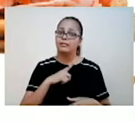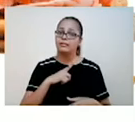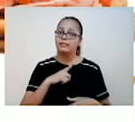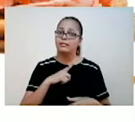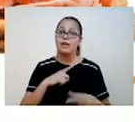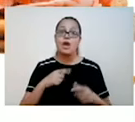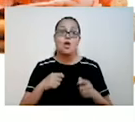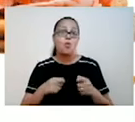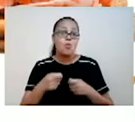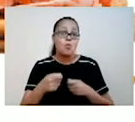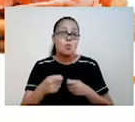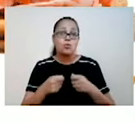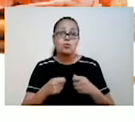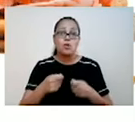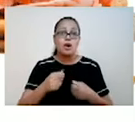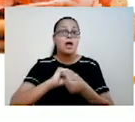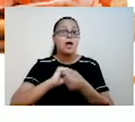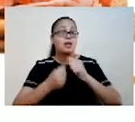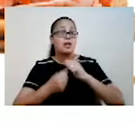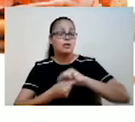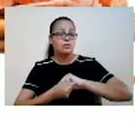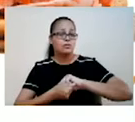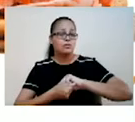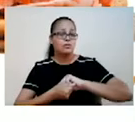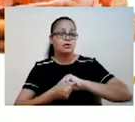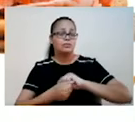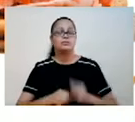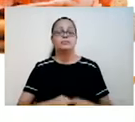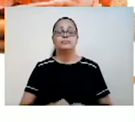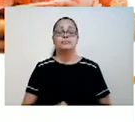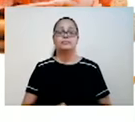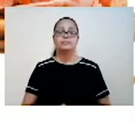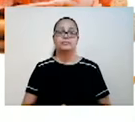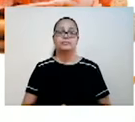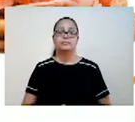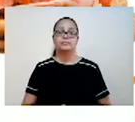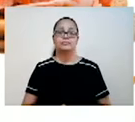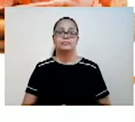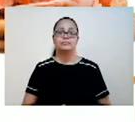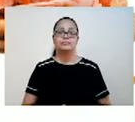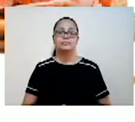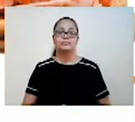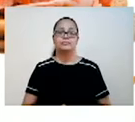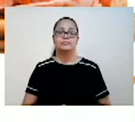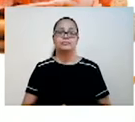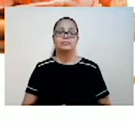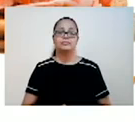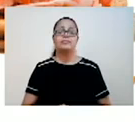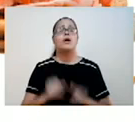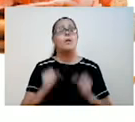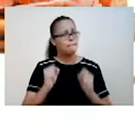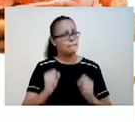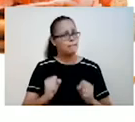too important for our health, but in a more balanced way. Nós podemos ter os nossos fats, as gorduras da nossa vida, só que de uma maneira